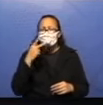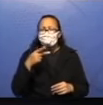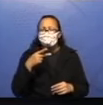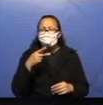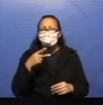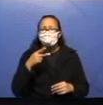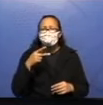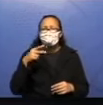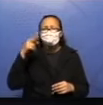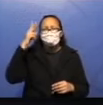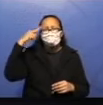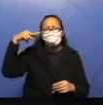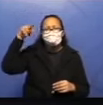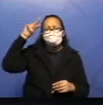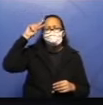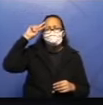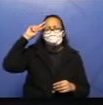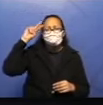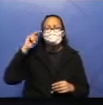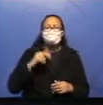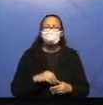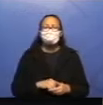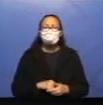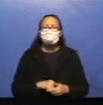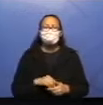sem revelar o segredo principal da história.